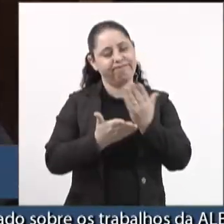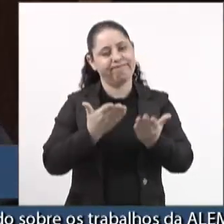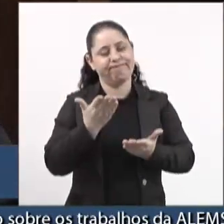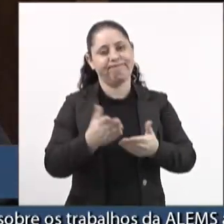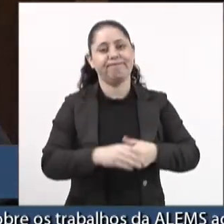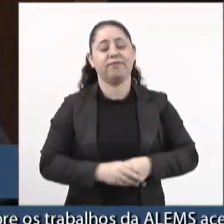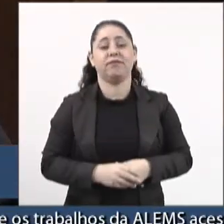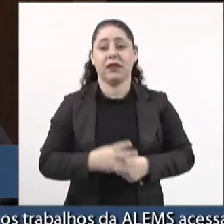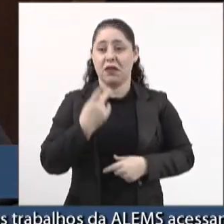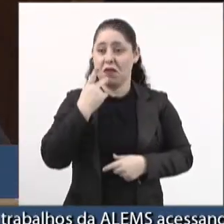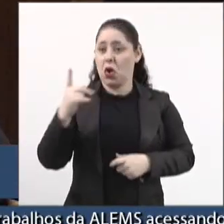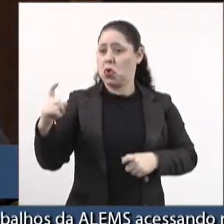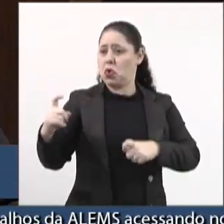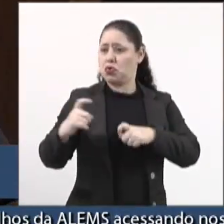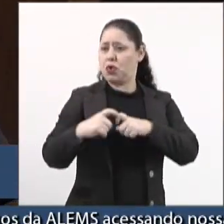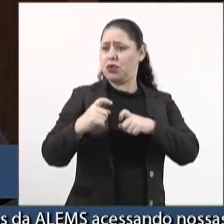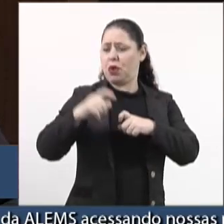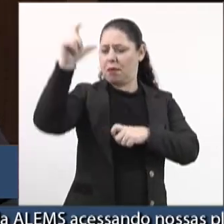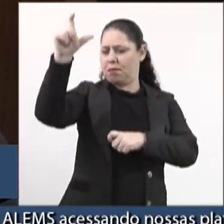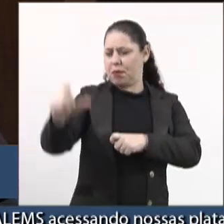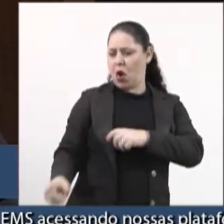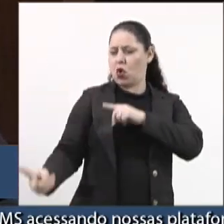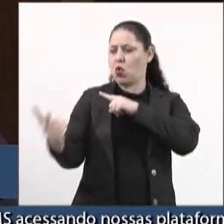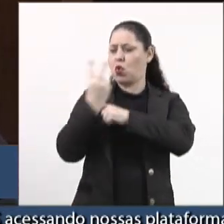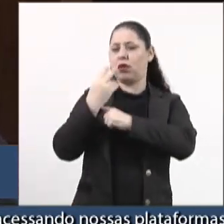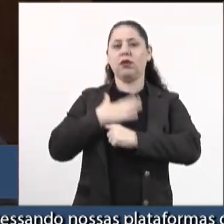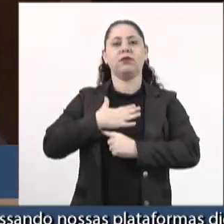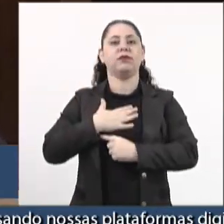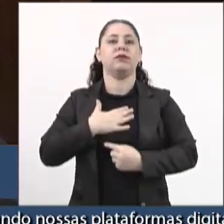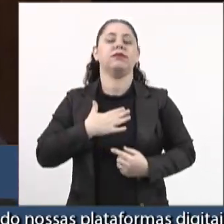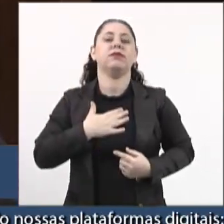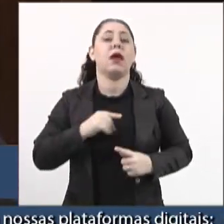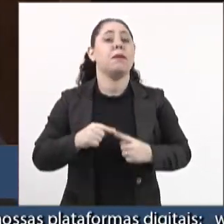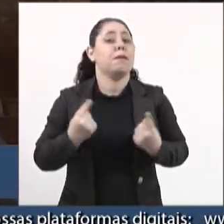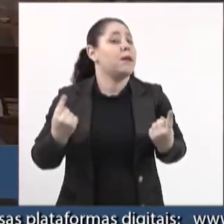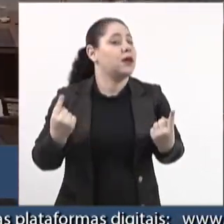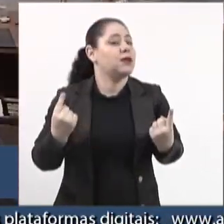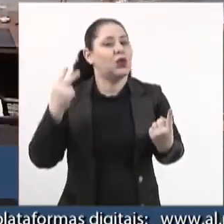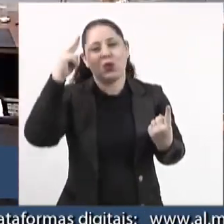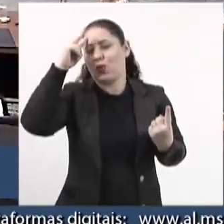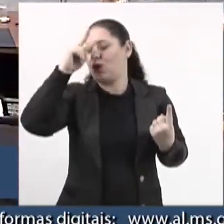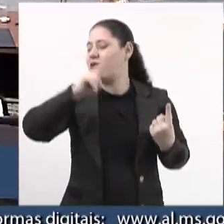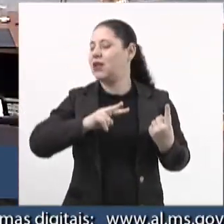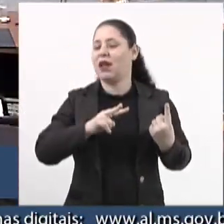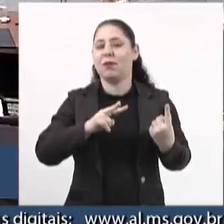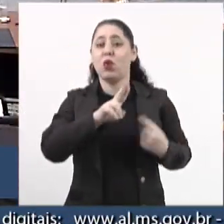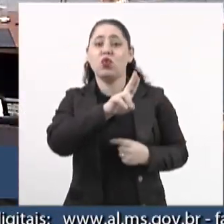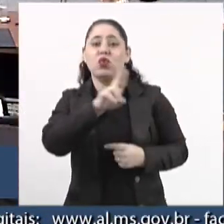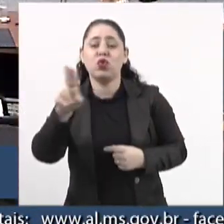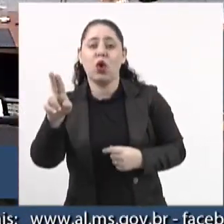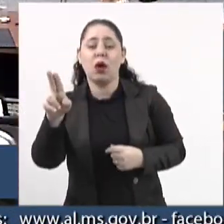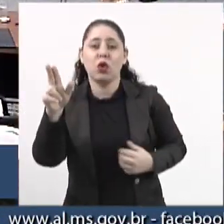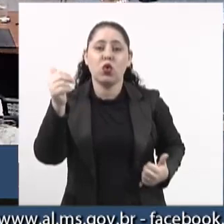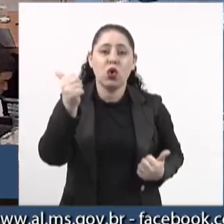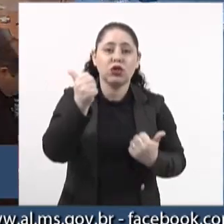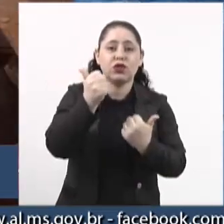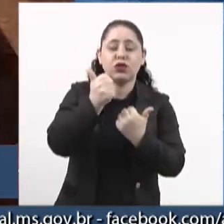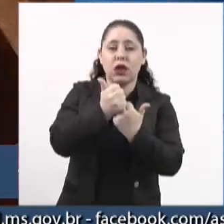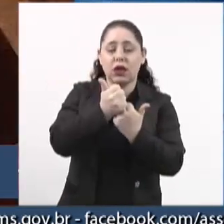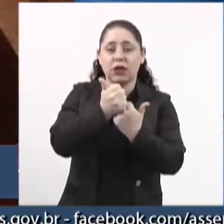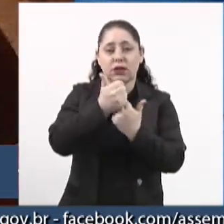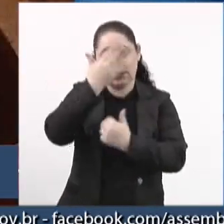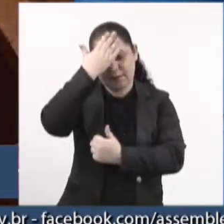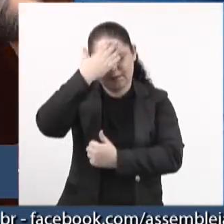E aí ele fala, o doutor fulano cuidou de mim. Mas não lembra o nome do auxiliar, do